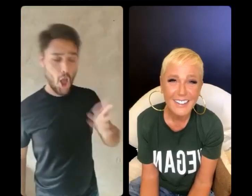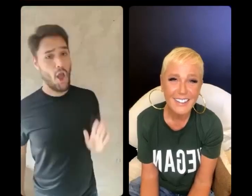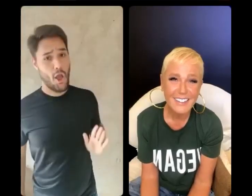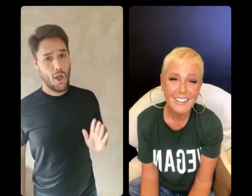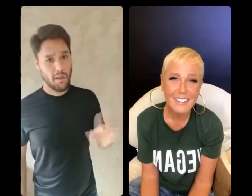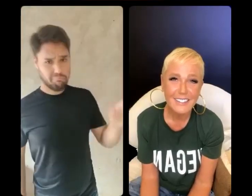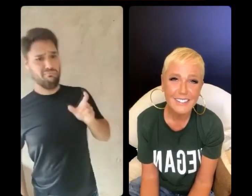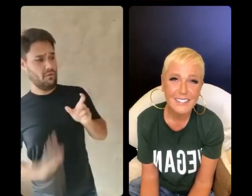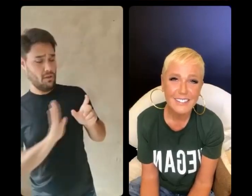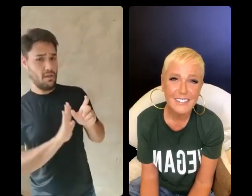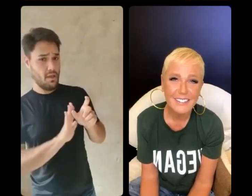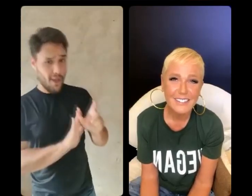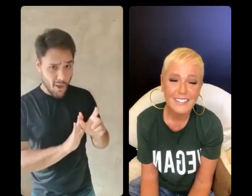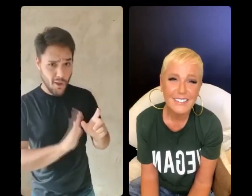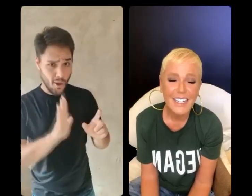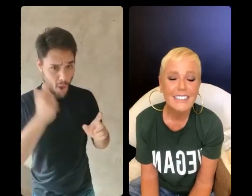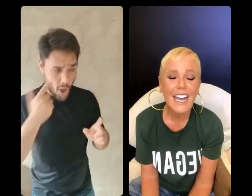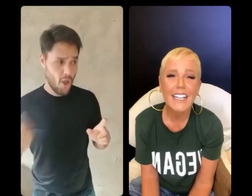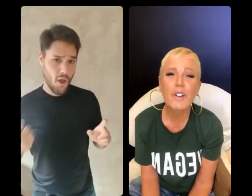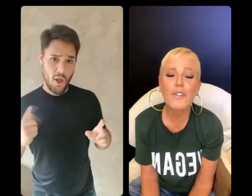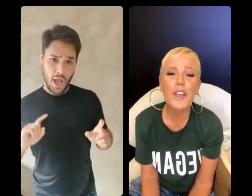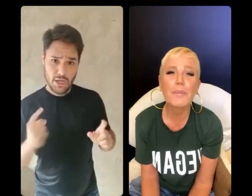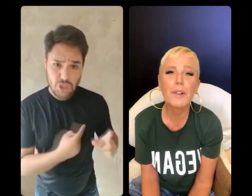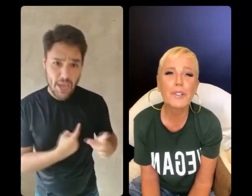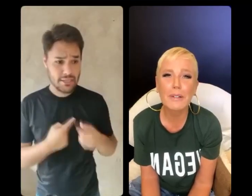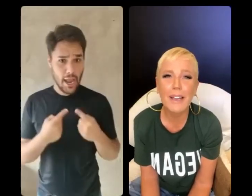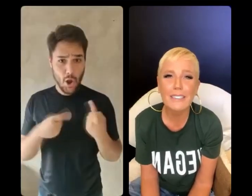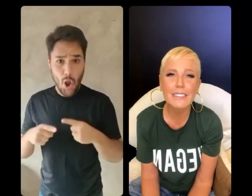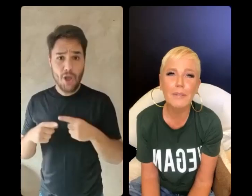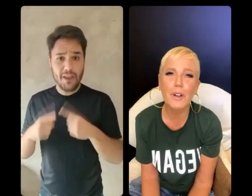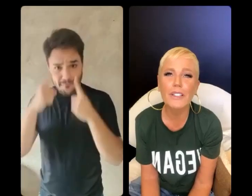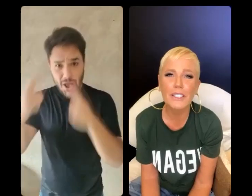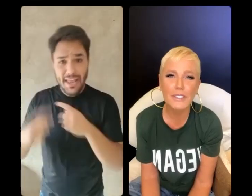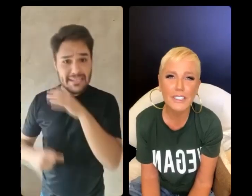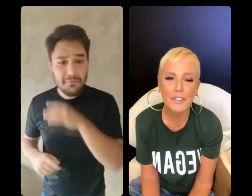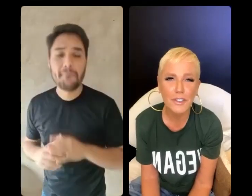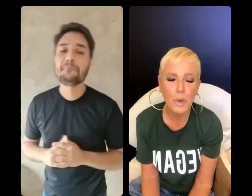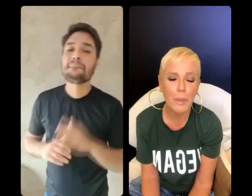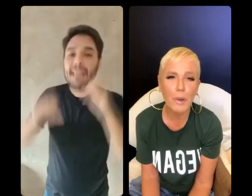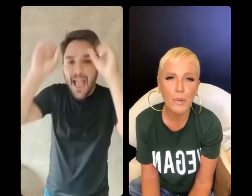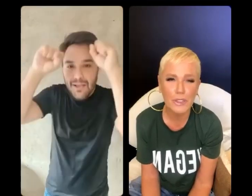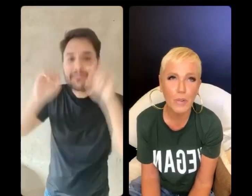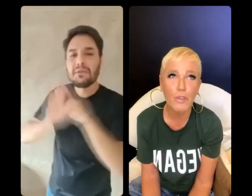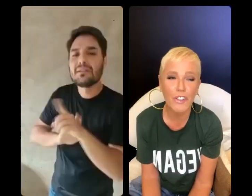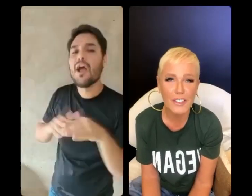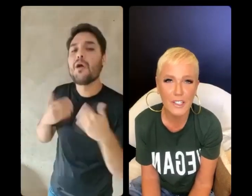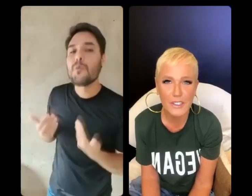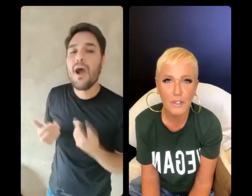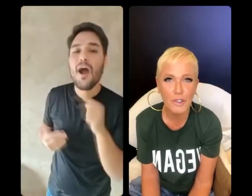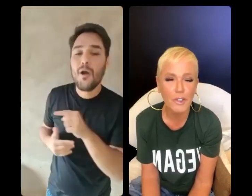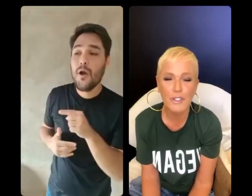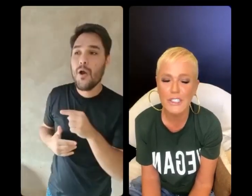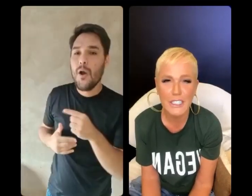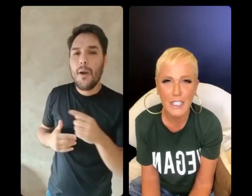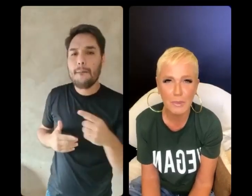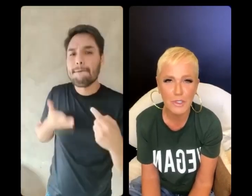gente, né, a gente é abolicionista. e qual foi a pergunta mais escabrosa que você já viu, ou pergunta, ou ofensa que você